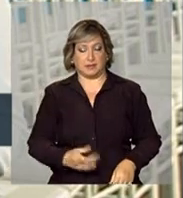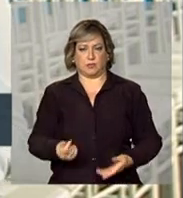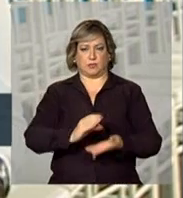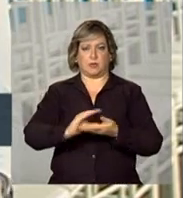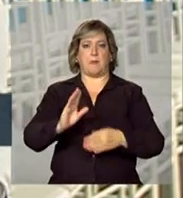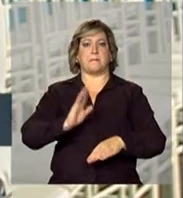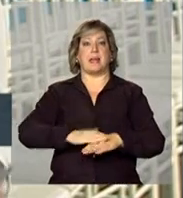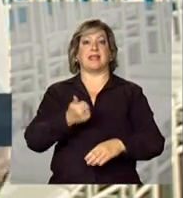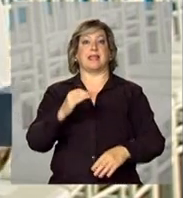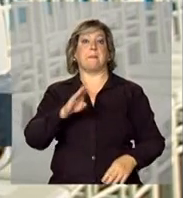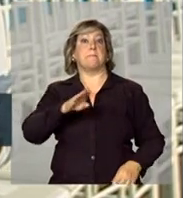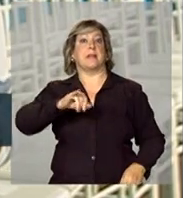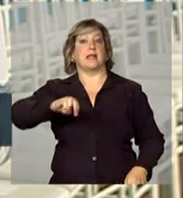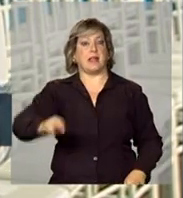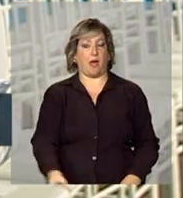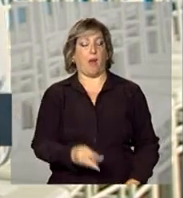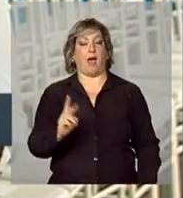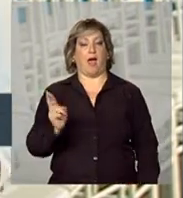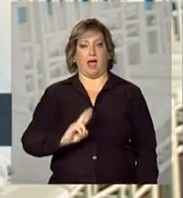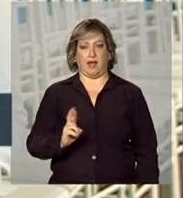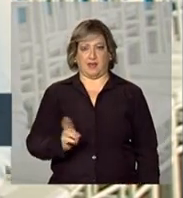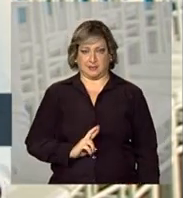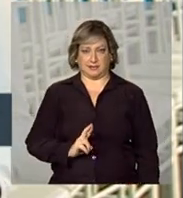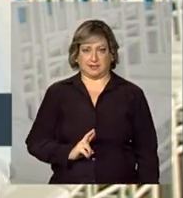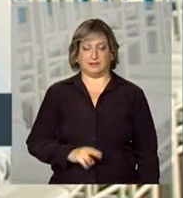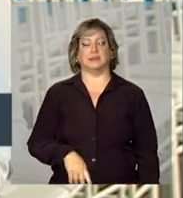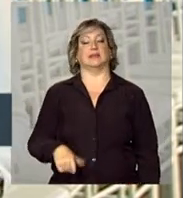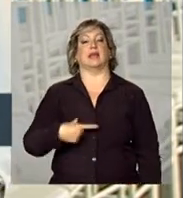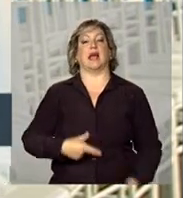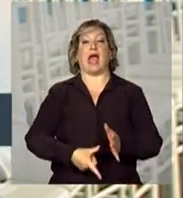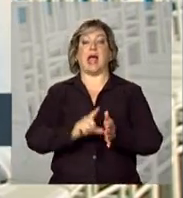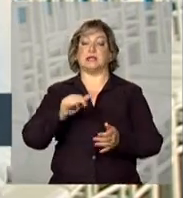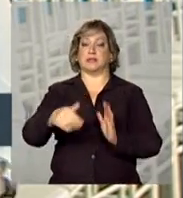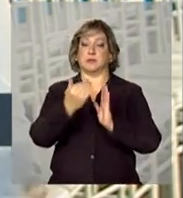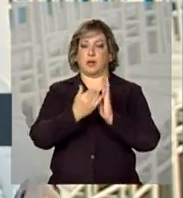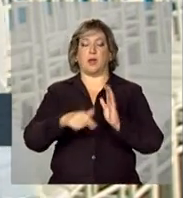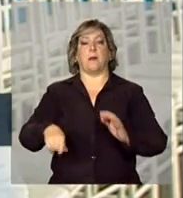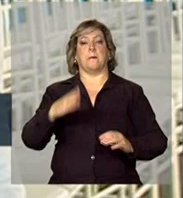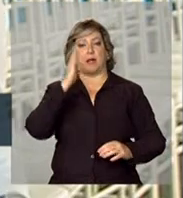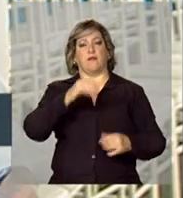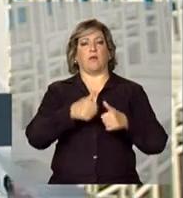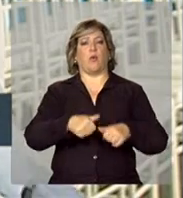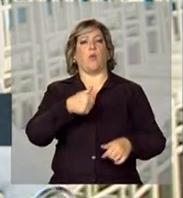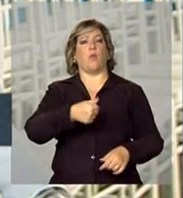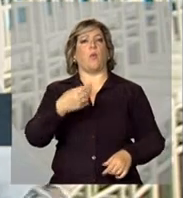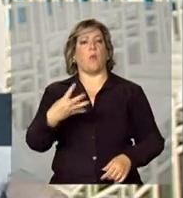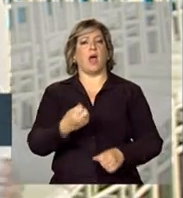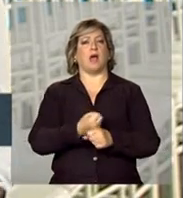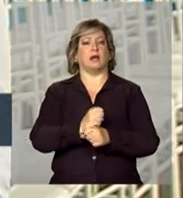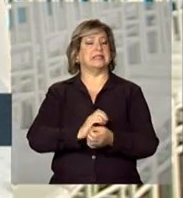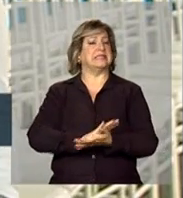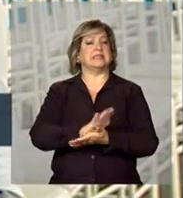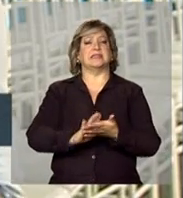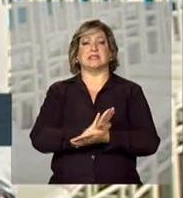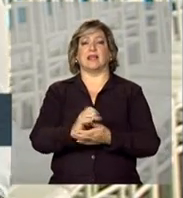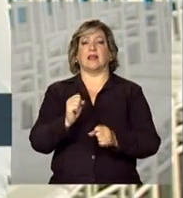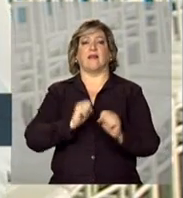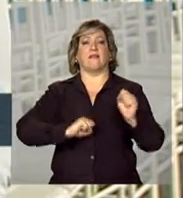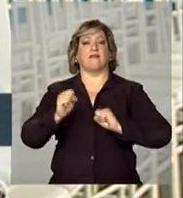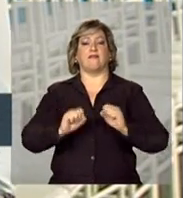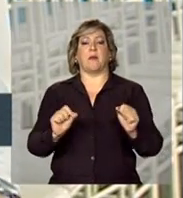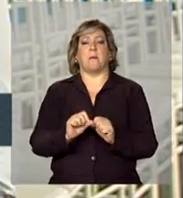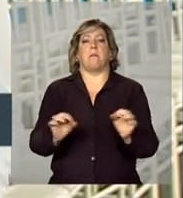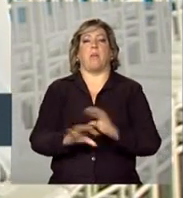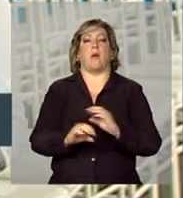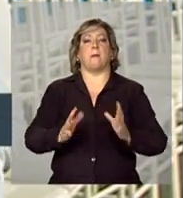de mais de 10 bilhões de reais. Antes desse programa, o Brasil ficou 14 anos sem entregar embarcações como esta